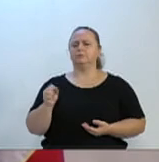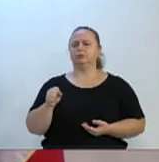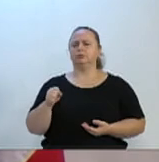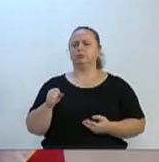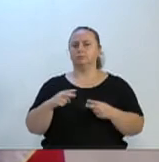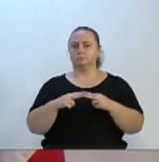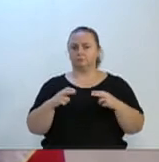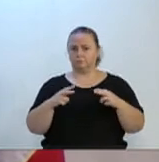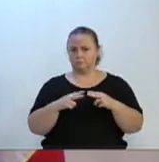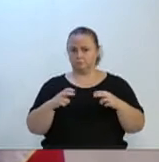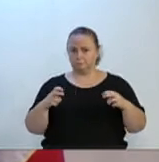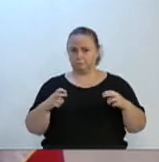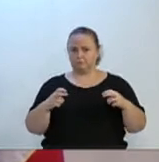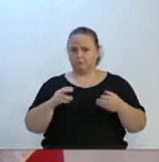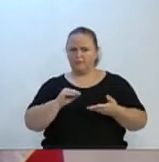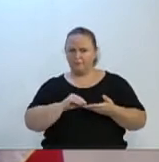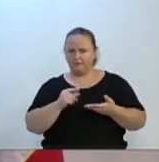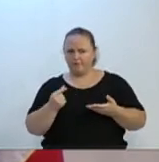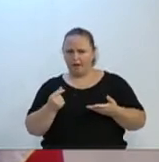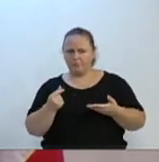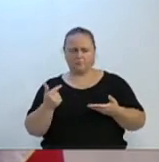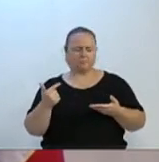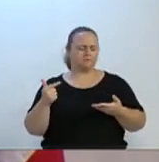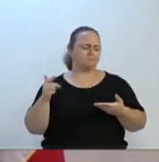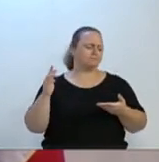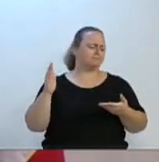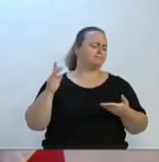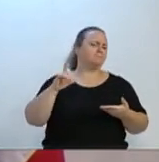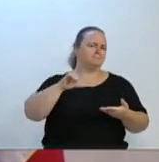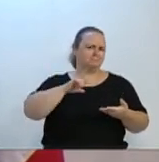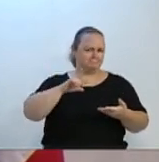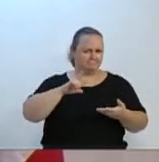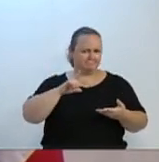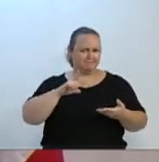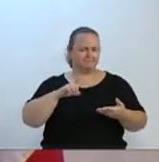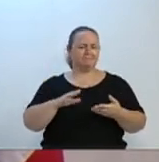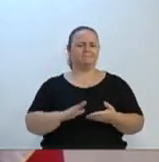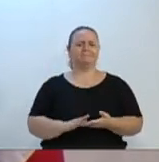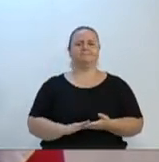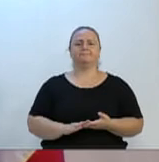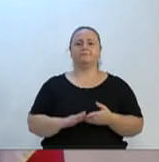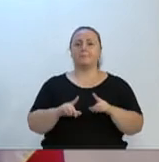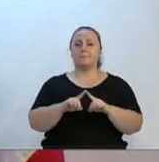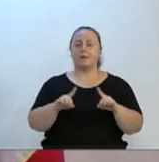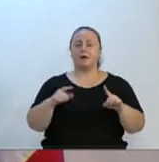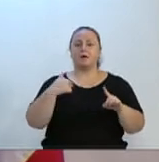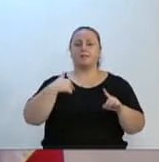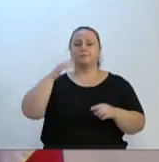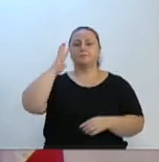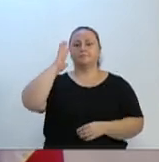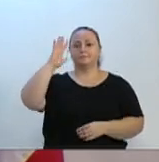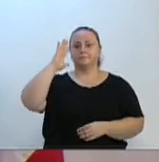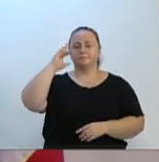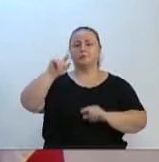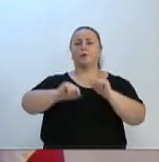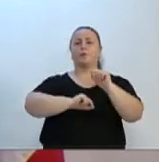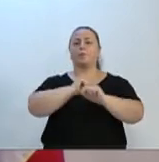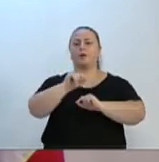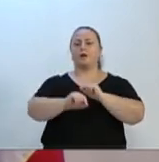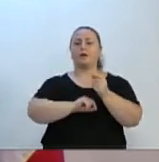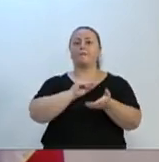Florianópolis, no governo do Estado, tem. Muitas vezes, o que eu imagino é que falta o peso político